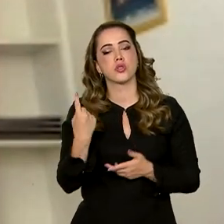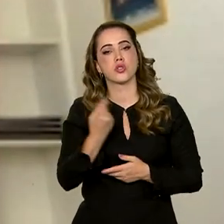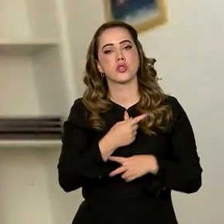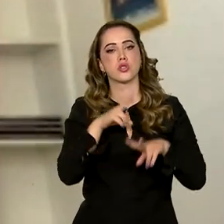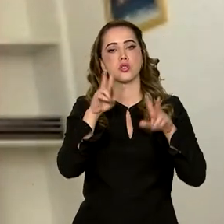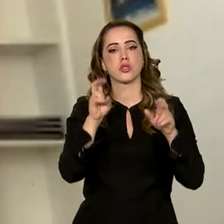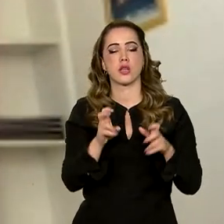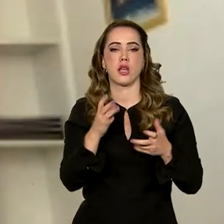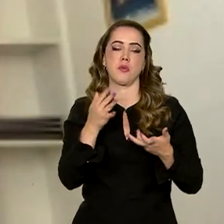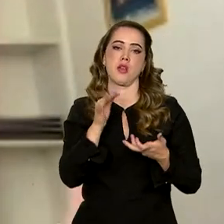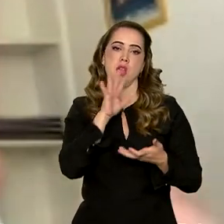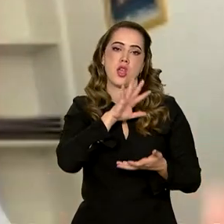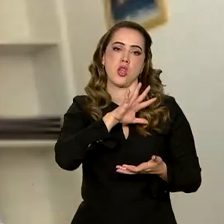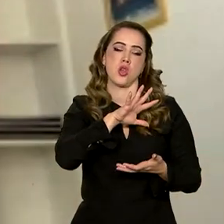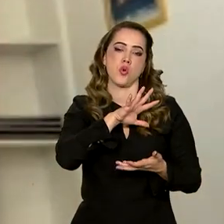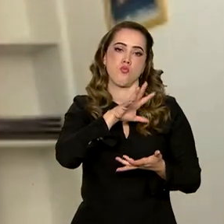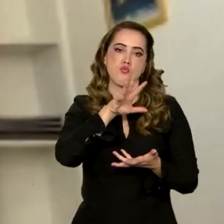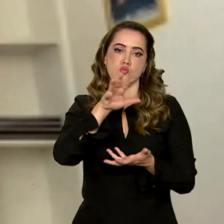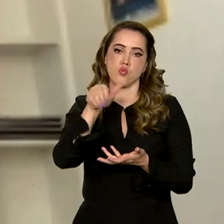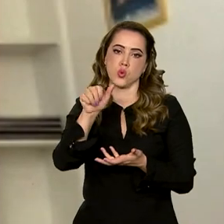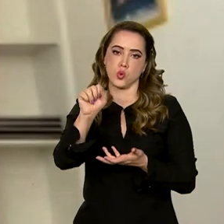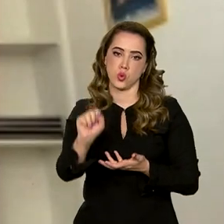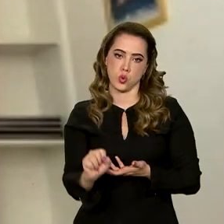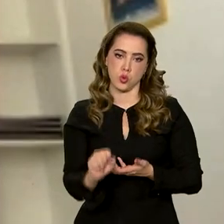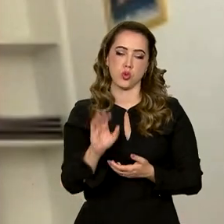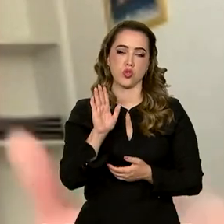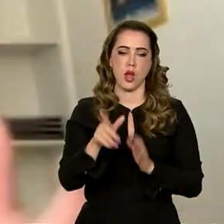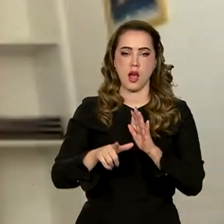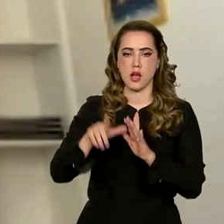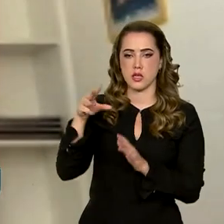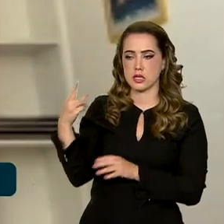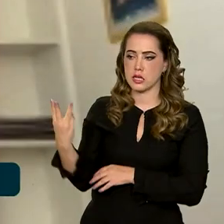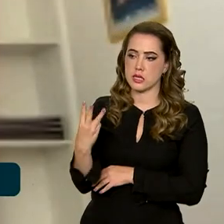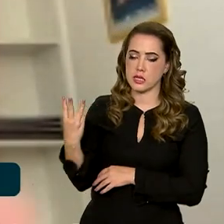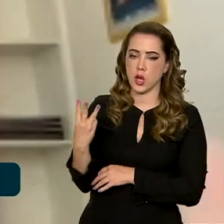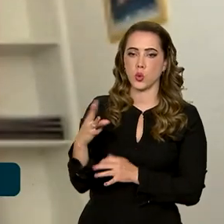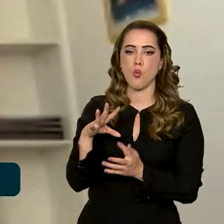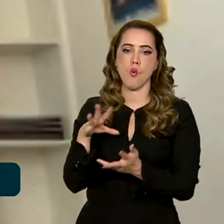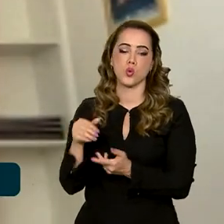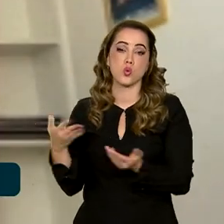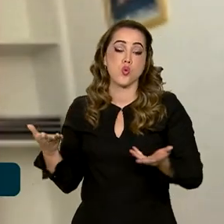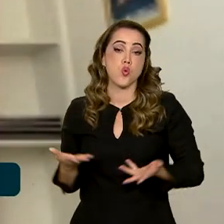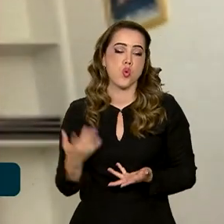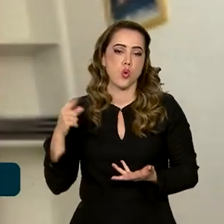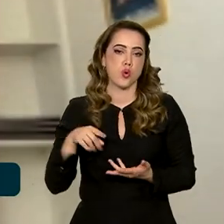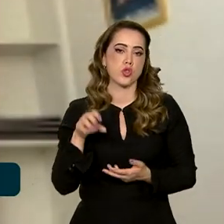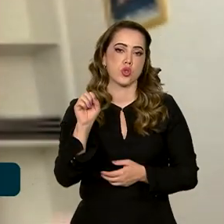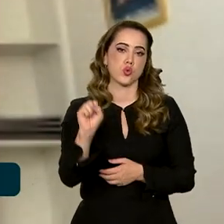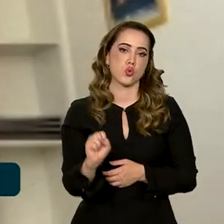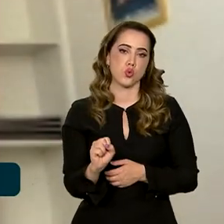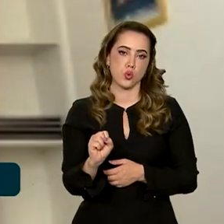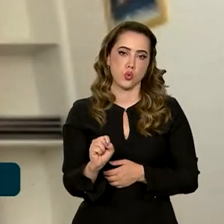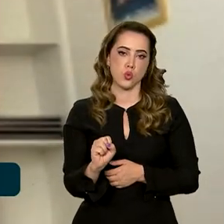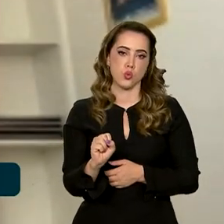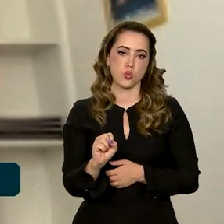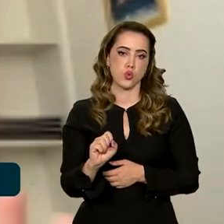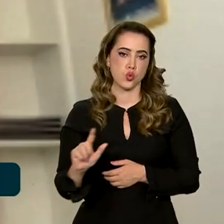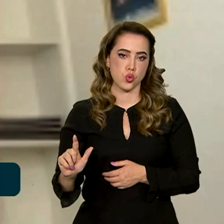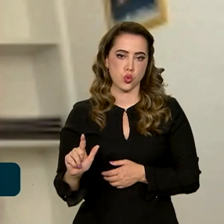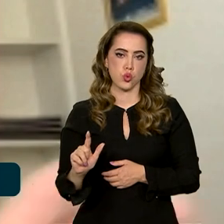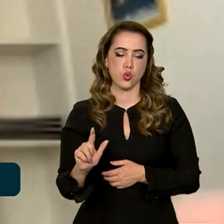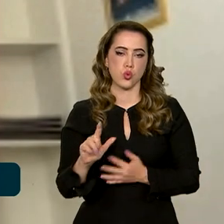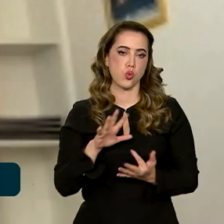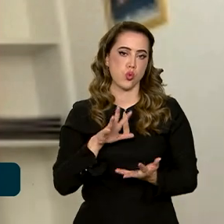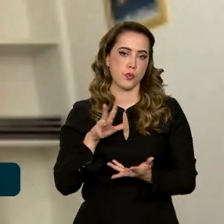chama do sul global. Já foi chamado de terceiro mundista antes, hoje assume uma forma de sul global. E a sua principal contribuição